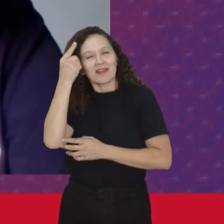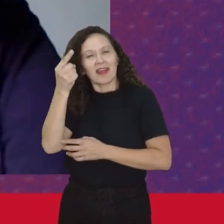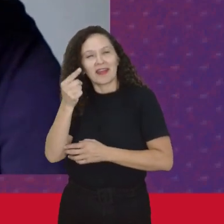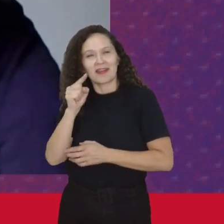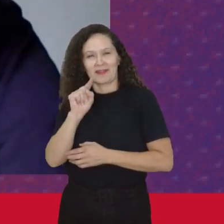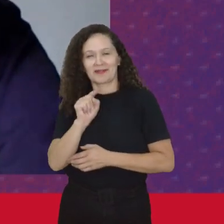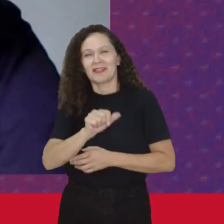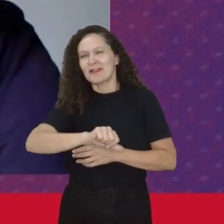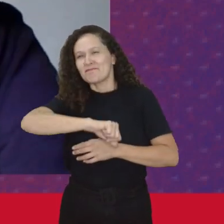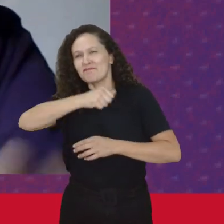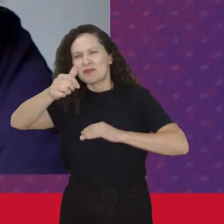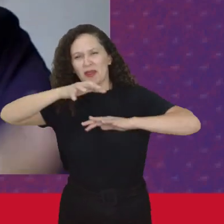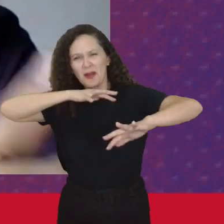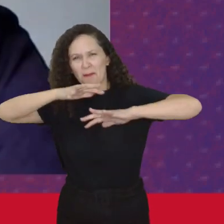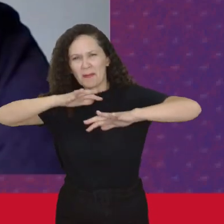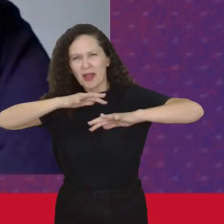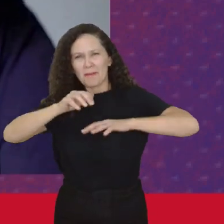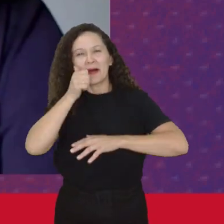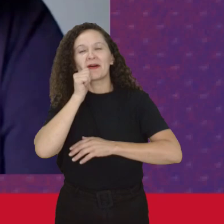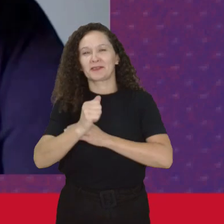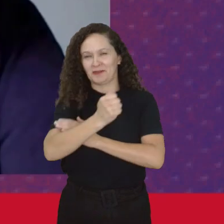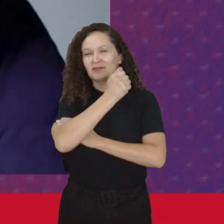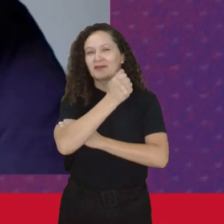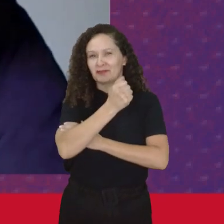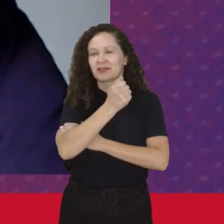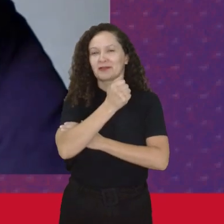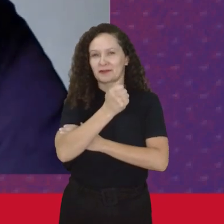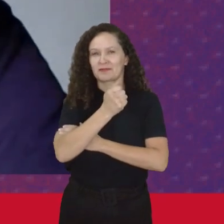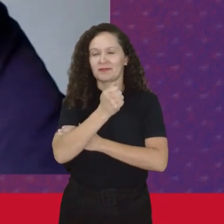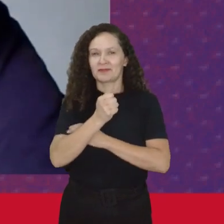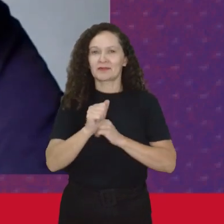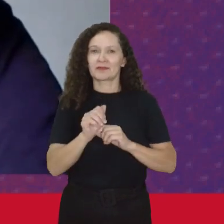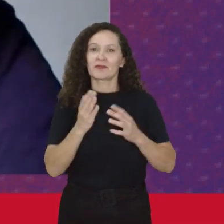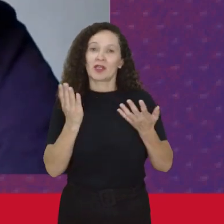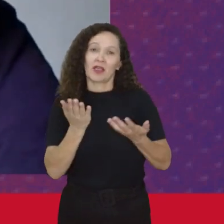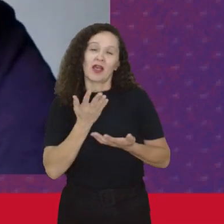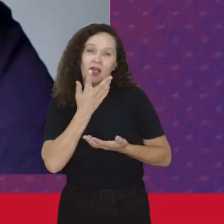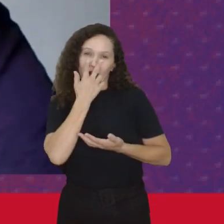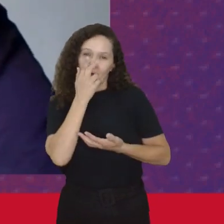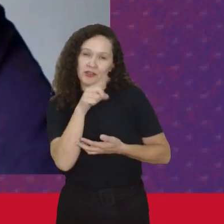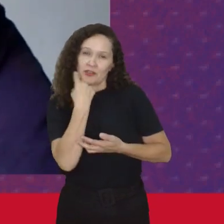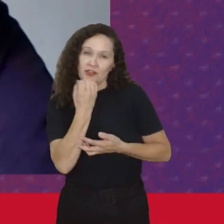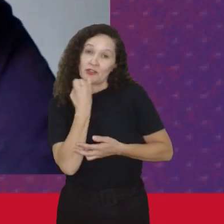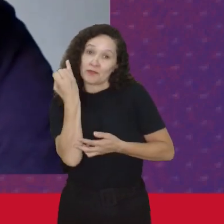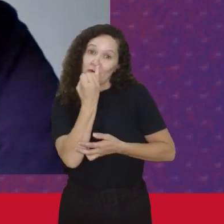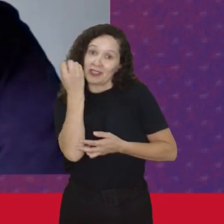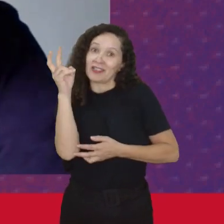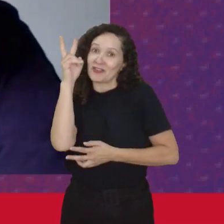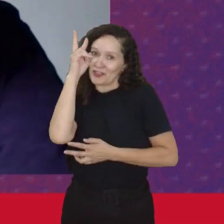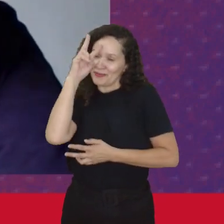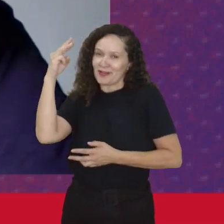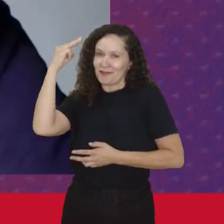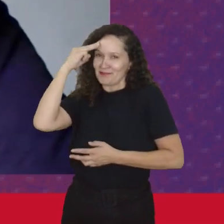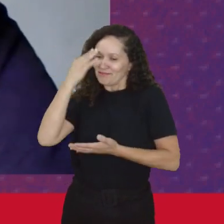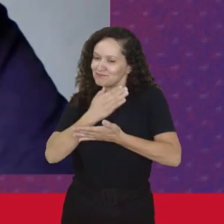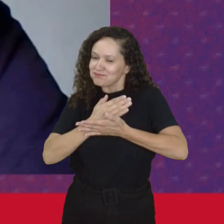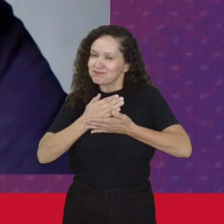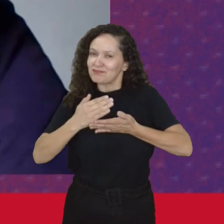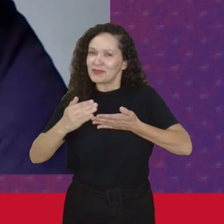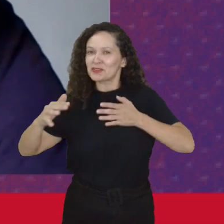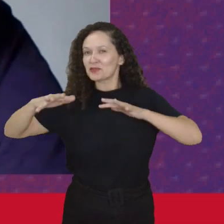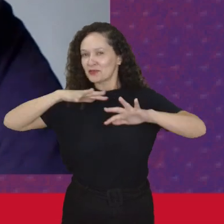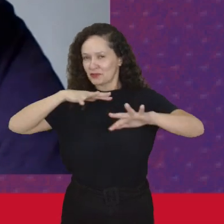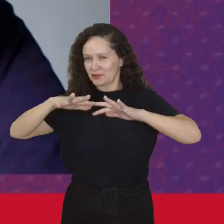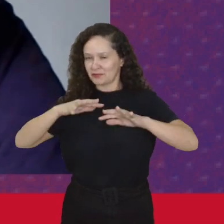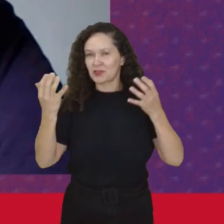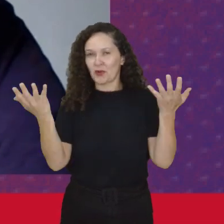Do movimento Isso claro Tem debates Hoje em dia Mas acho Que é importante A gente resgatar E o que eu